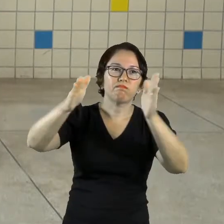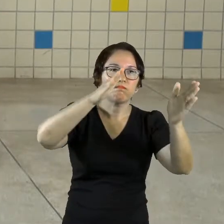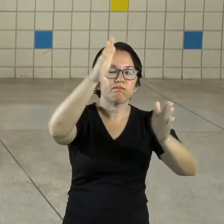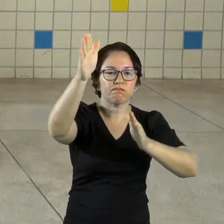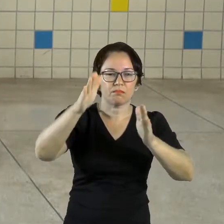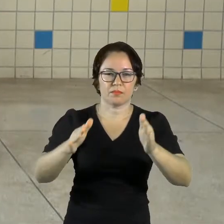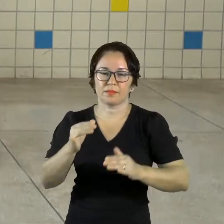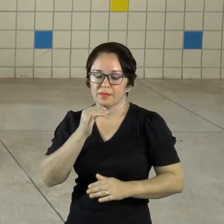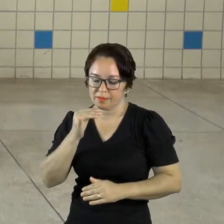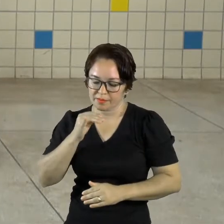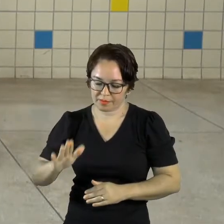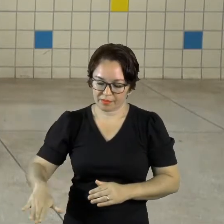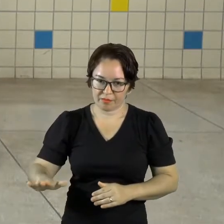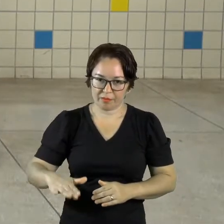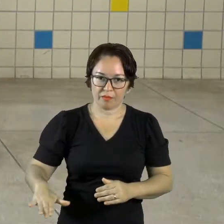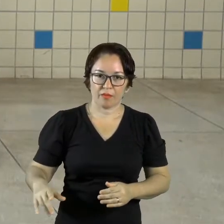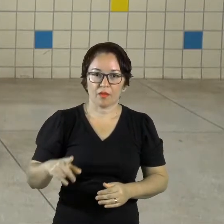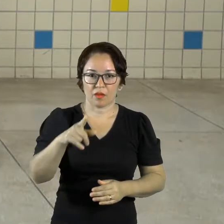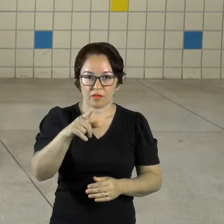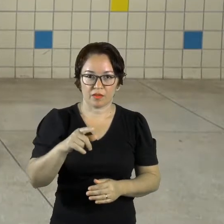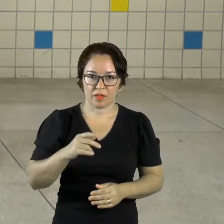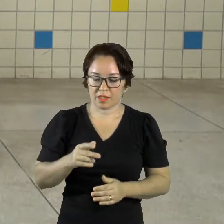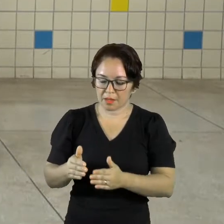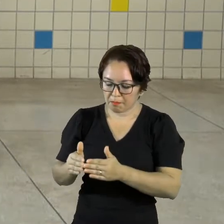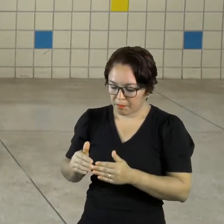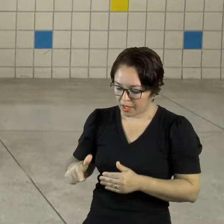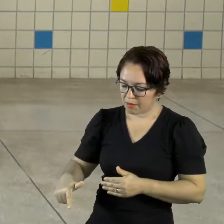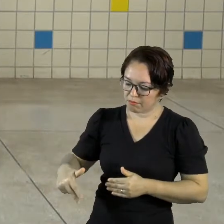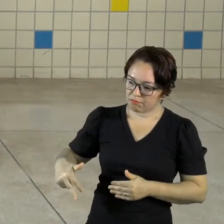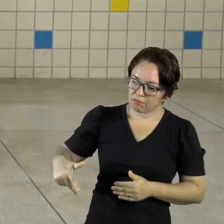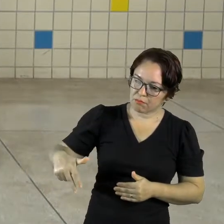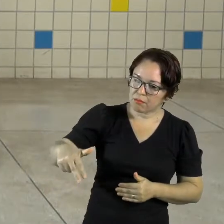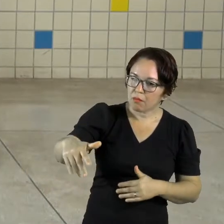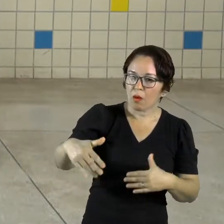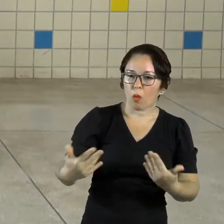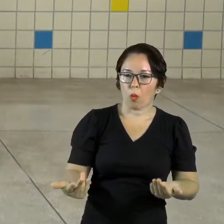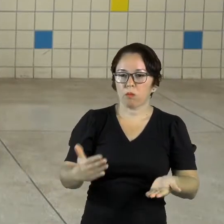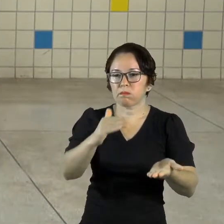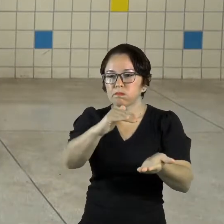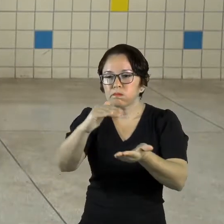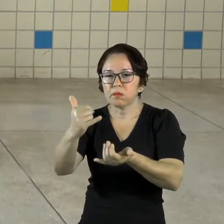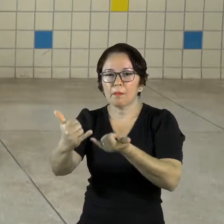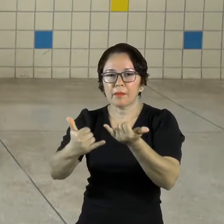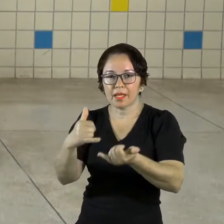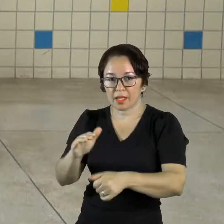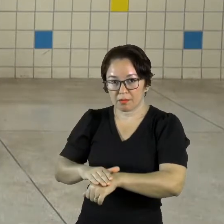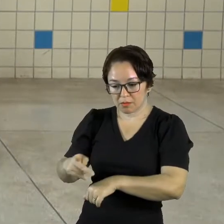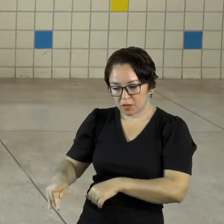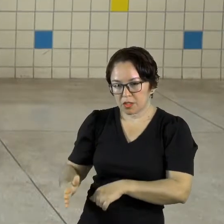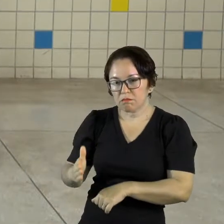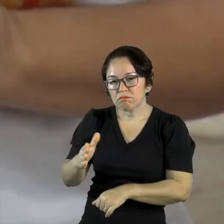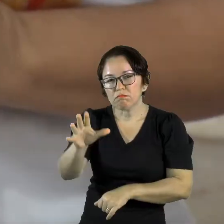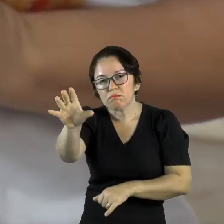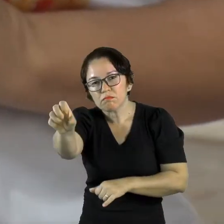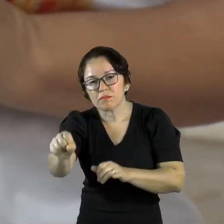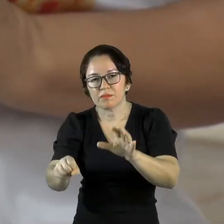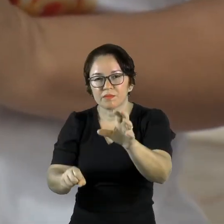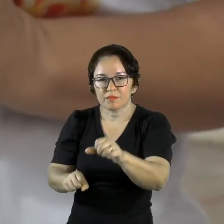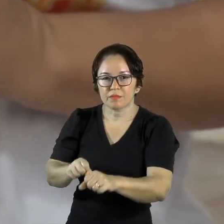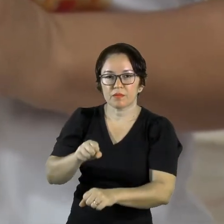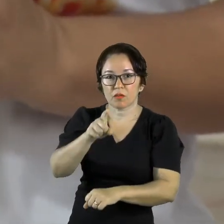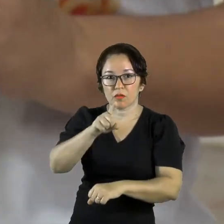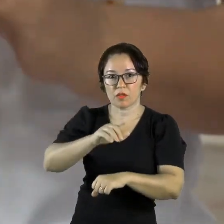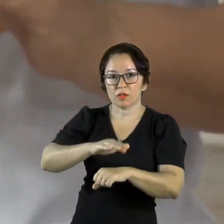se locomover com o seu corpo Ou pegar algum brinquedo e fazer comandos para ela?